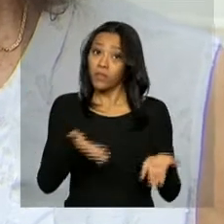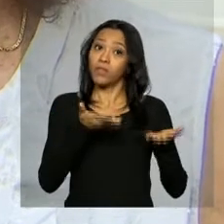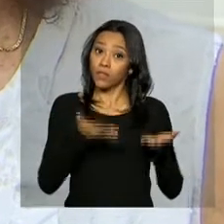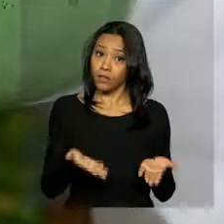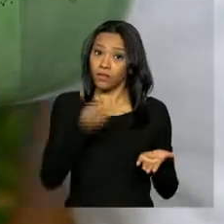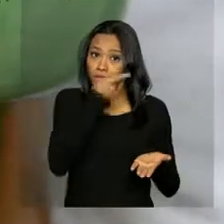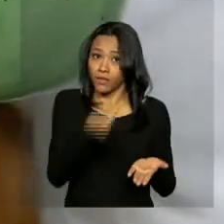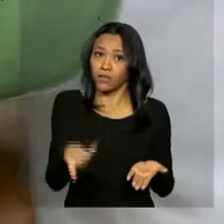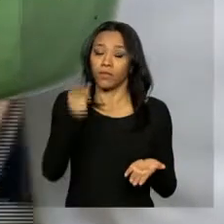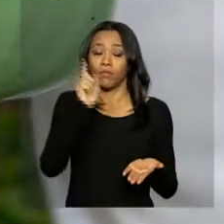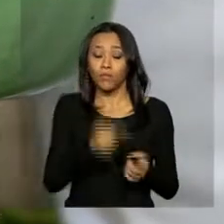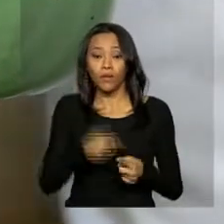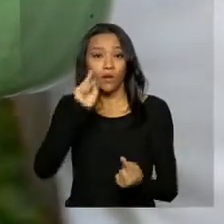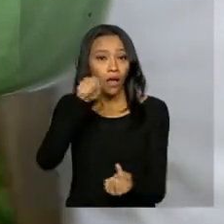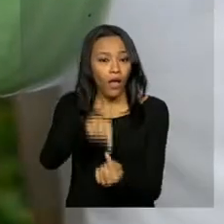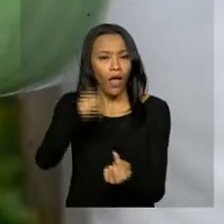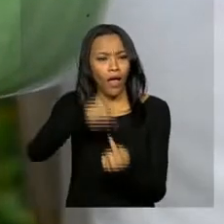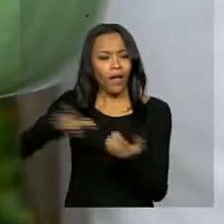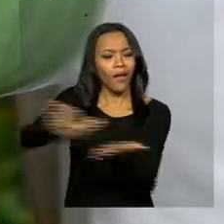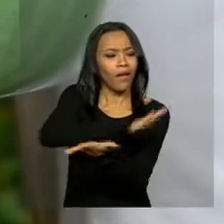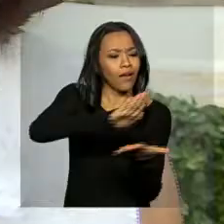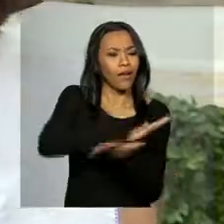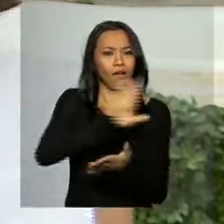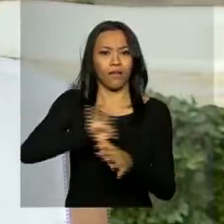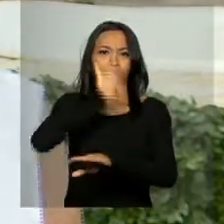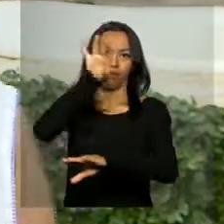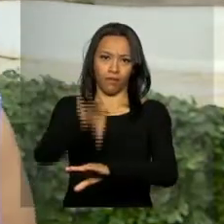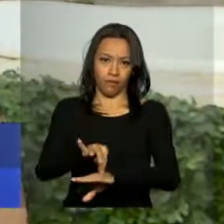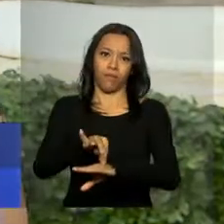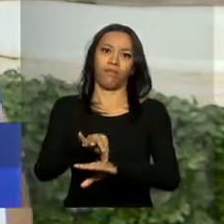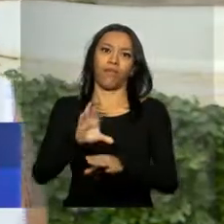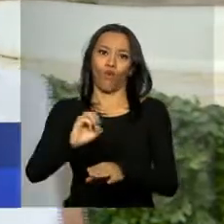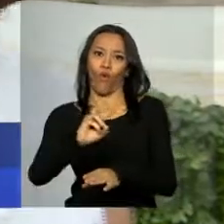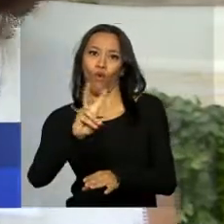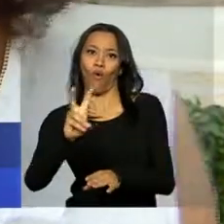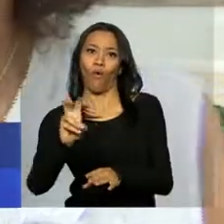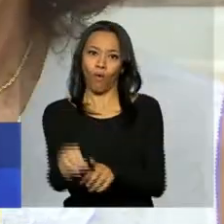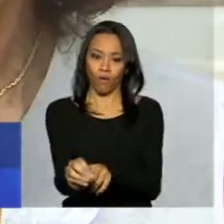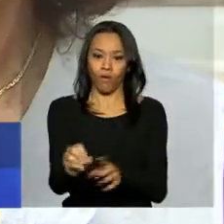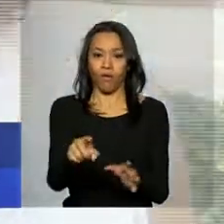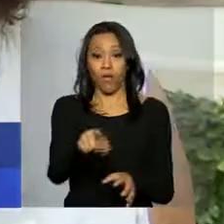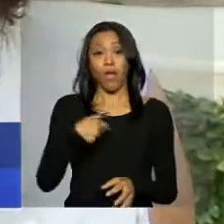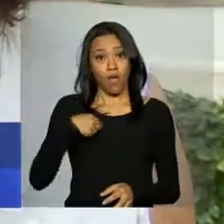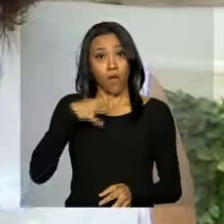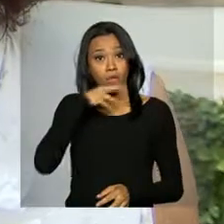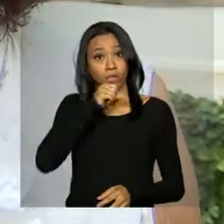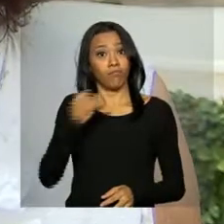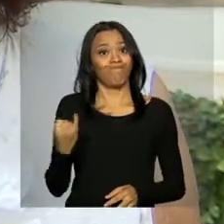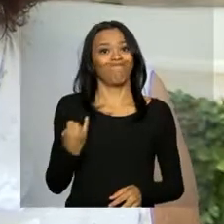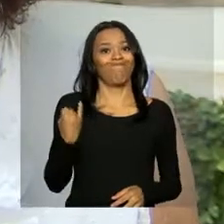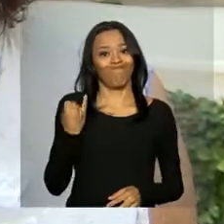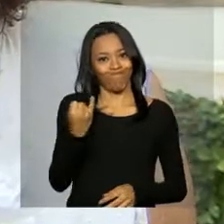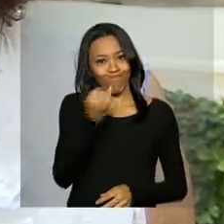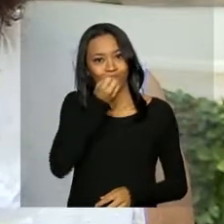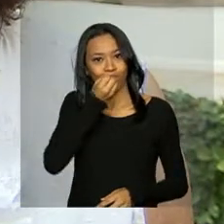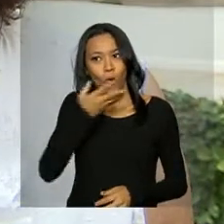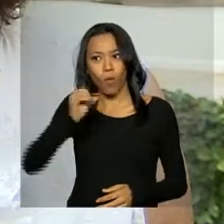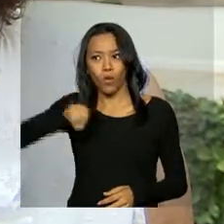está preocupada em eliminar os focos do mosquito. Eu achei muito oportuno. A gente vê